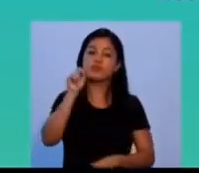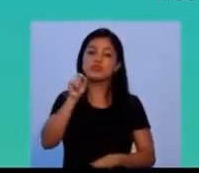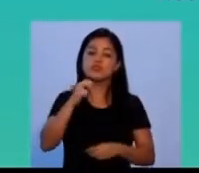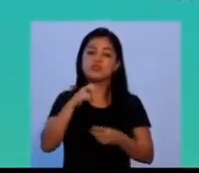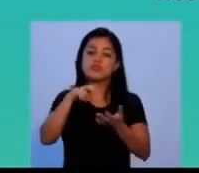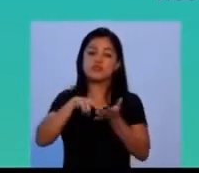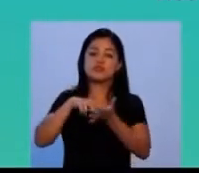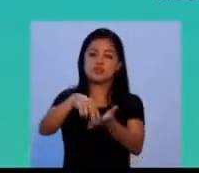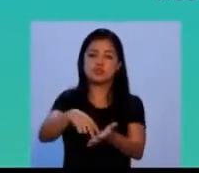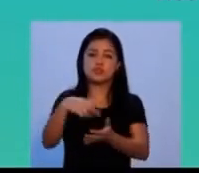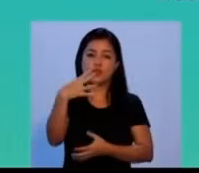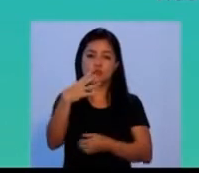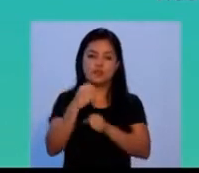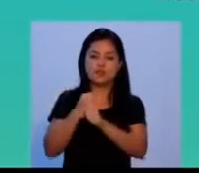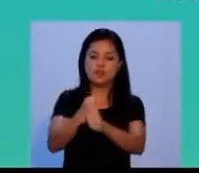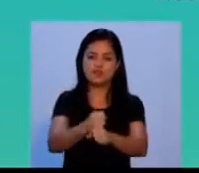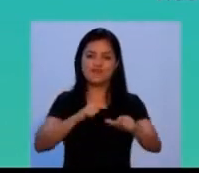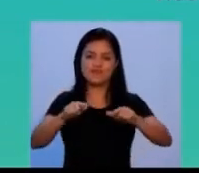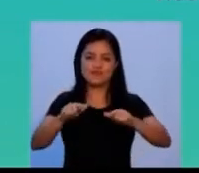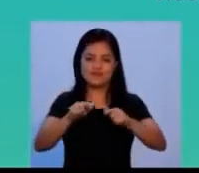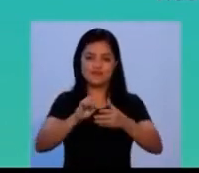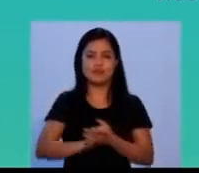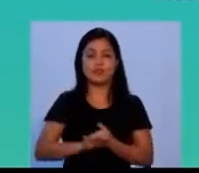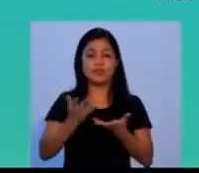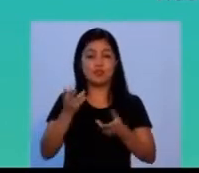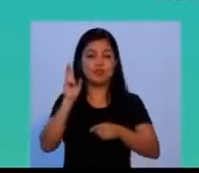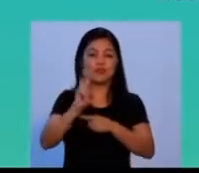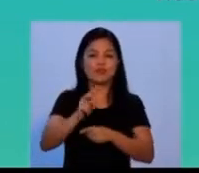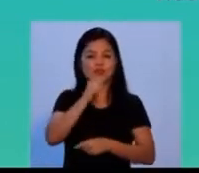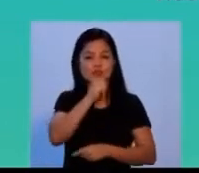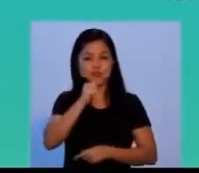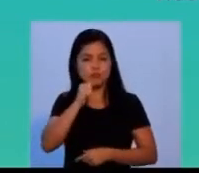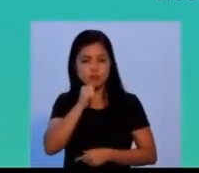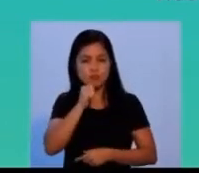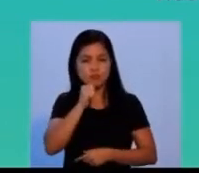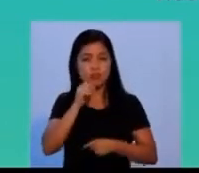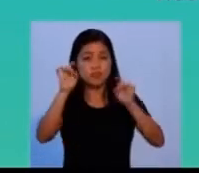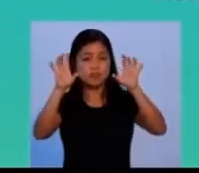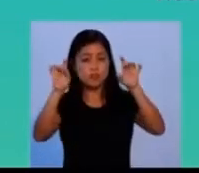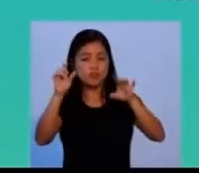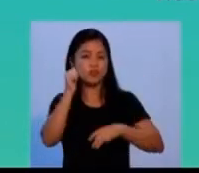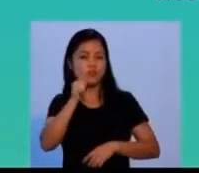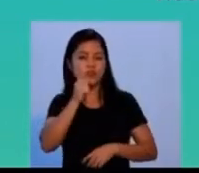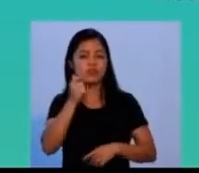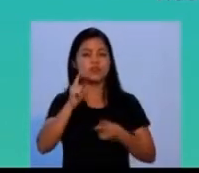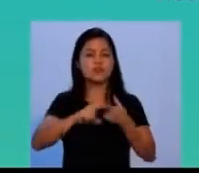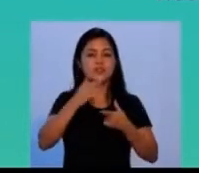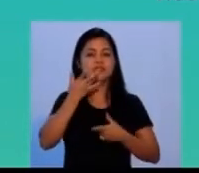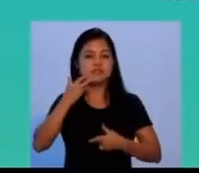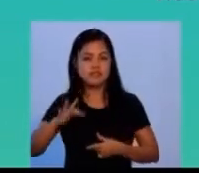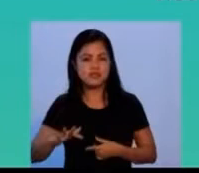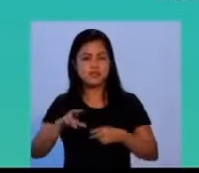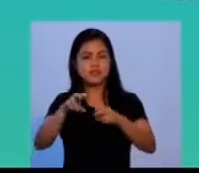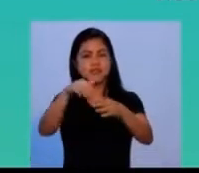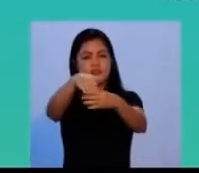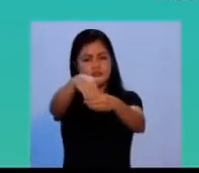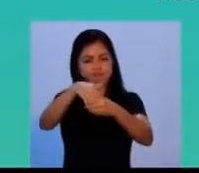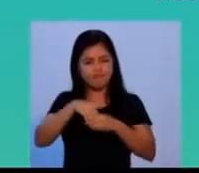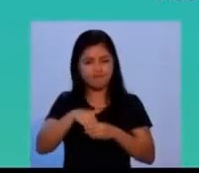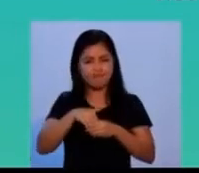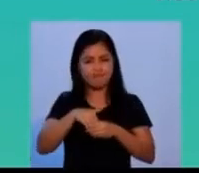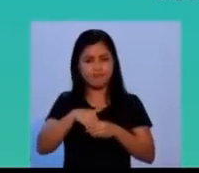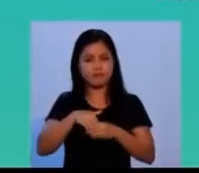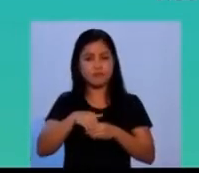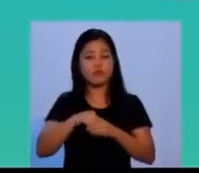Escolha quem vai nos representar nos próximos quatro anos. Eu quero cuidar de Macapá, especialmente das mulheres e das crianças. Por isso,